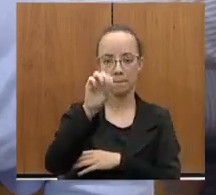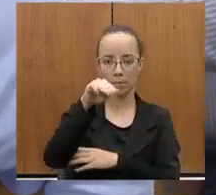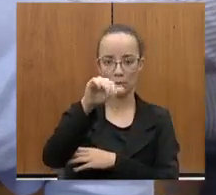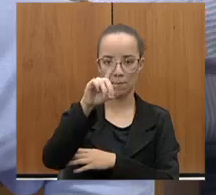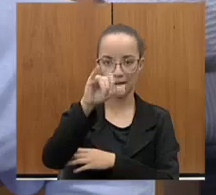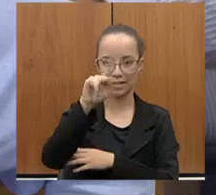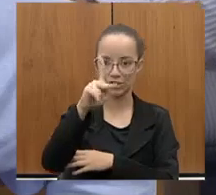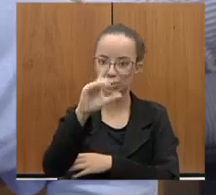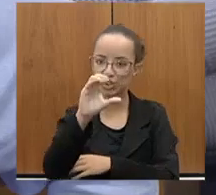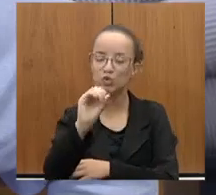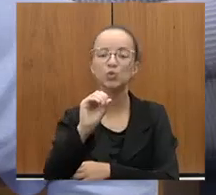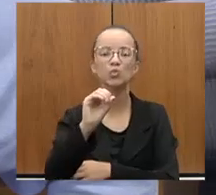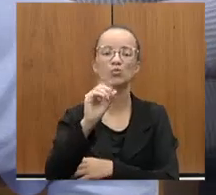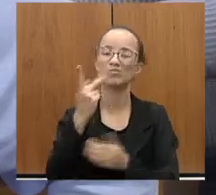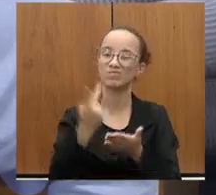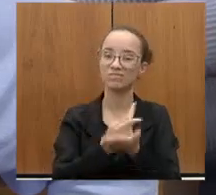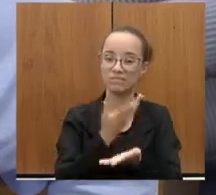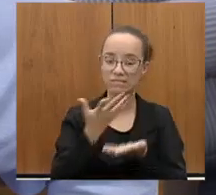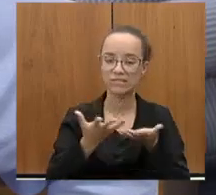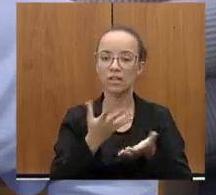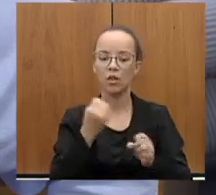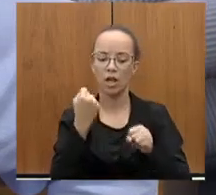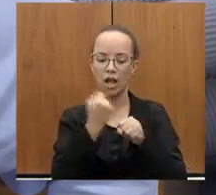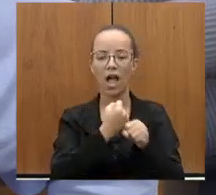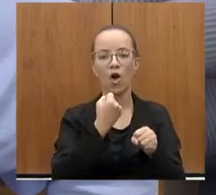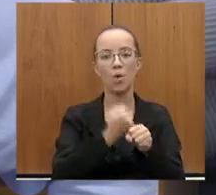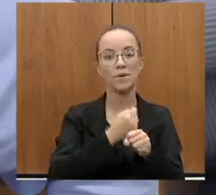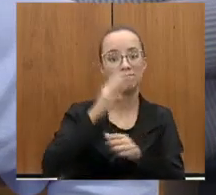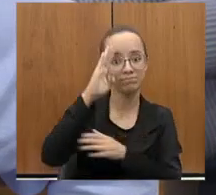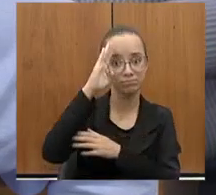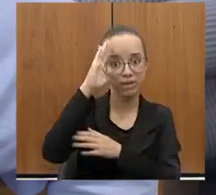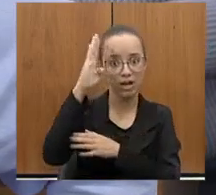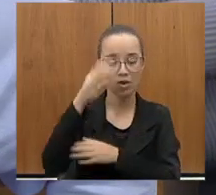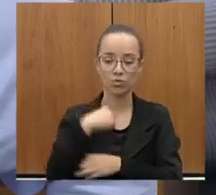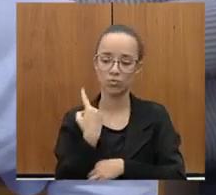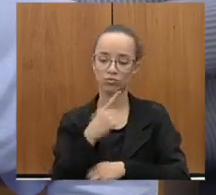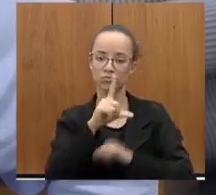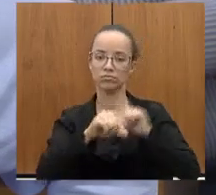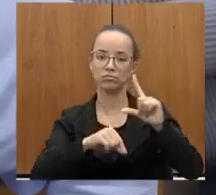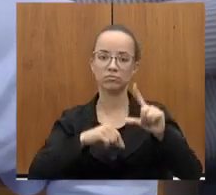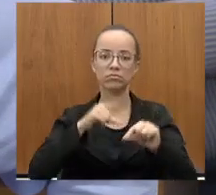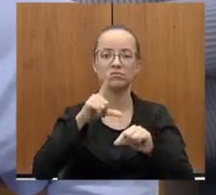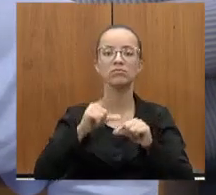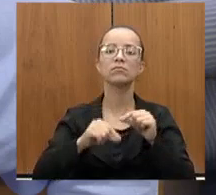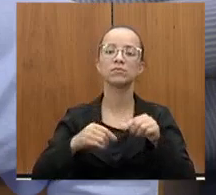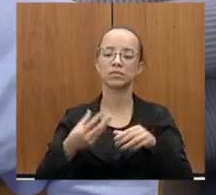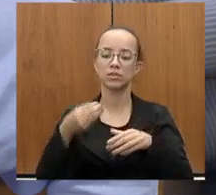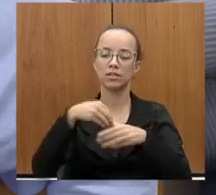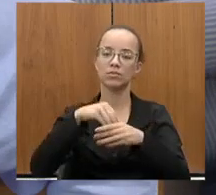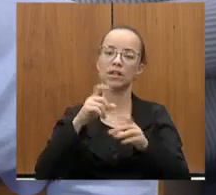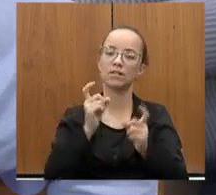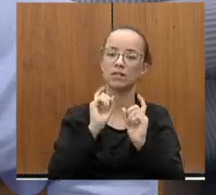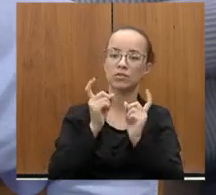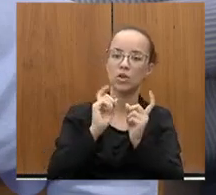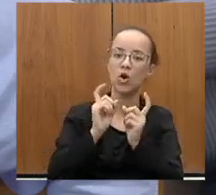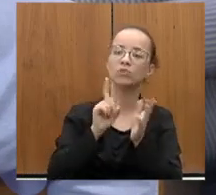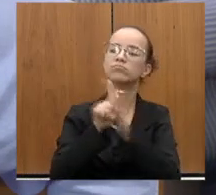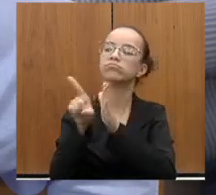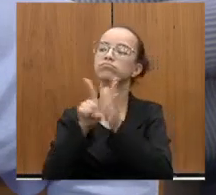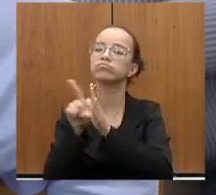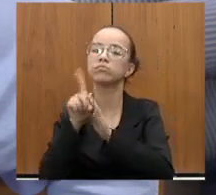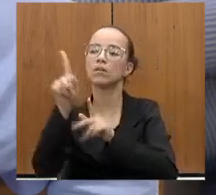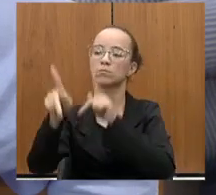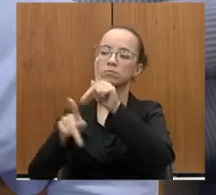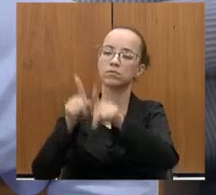Essa foi uma das obras que foi listada como prioritárias nas consultas públicas feitas à população e às